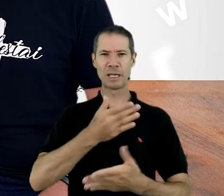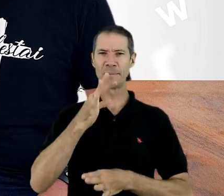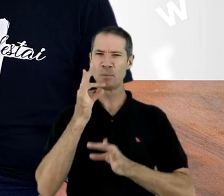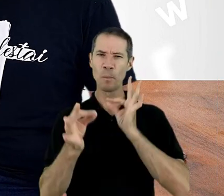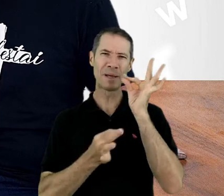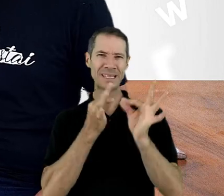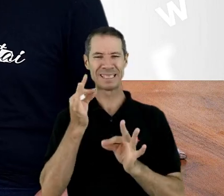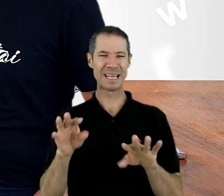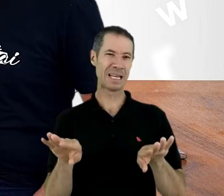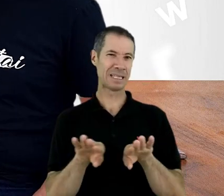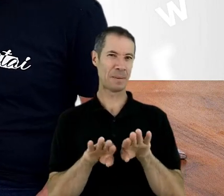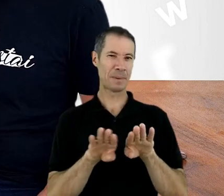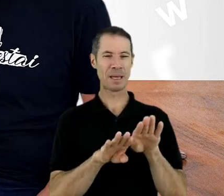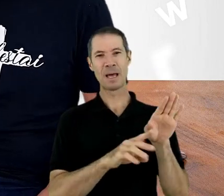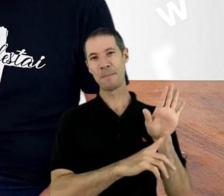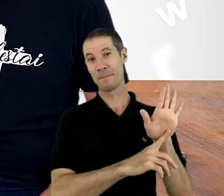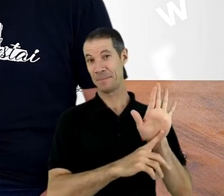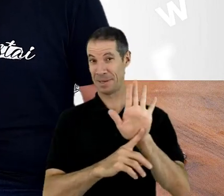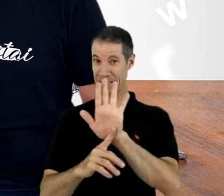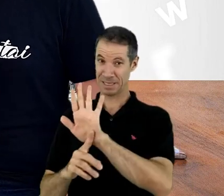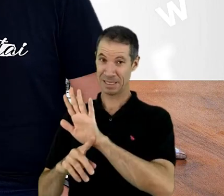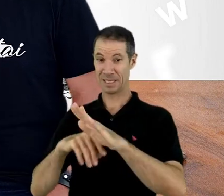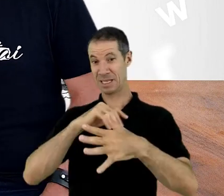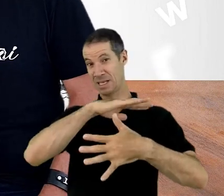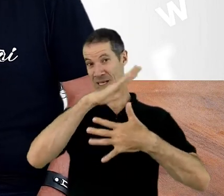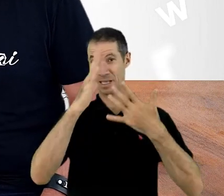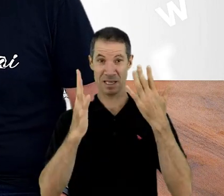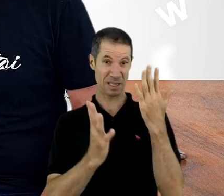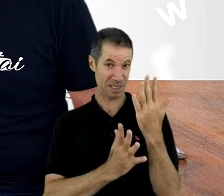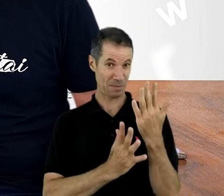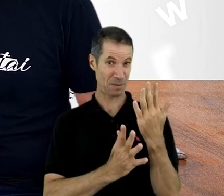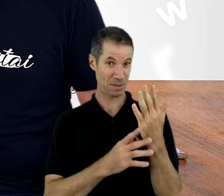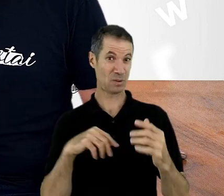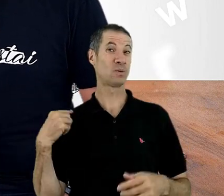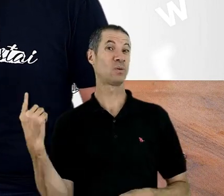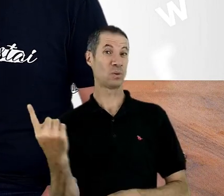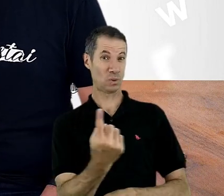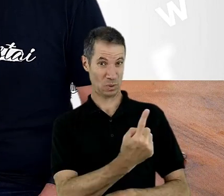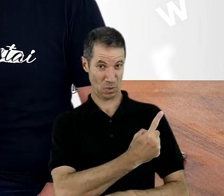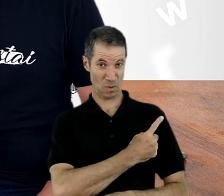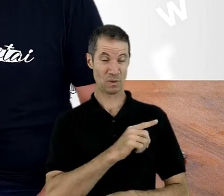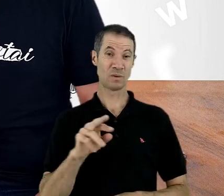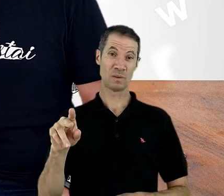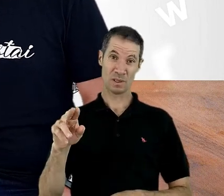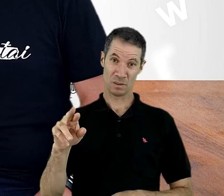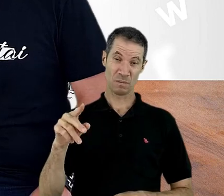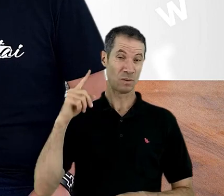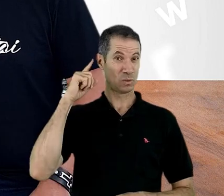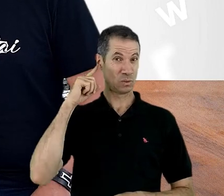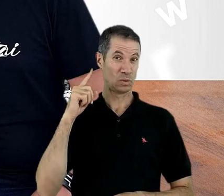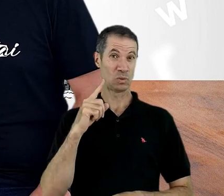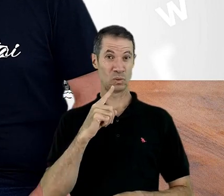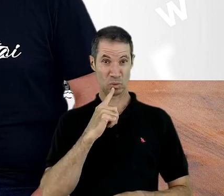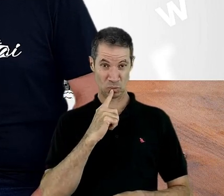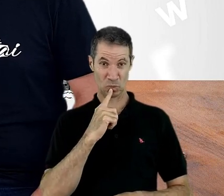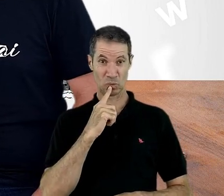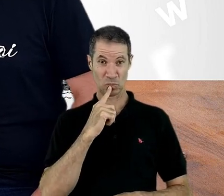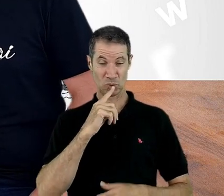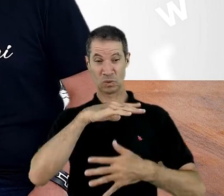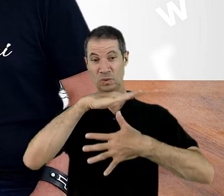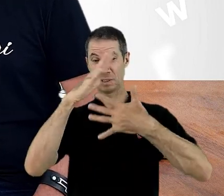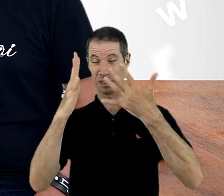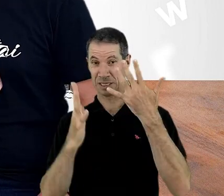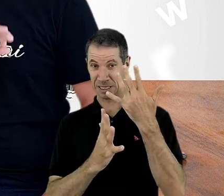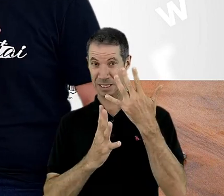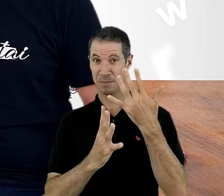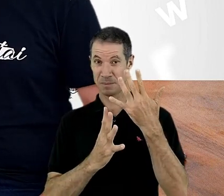também apresentar as suas dúvidas. Inclusive os nossos irmãos surdos, através das livras que o